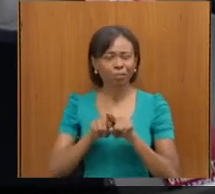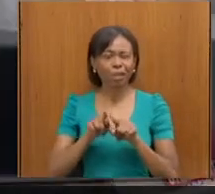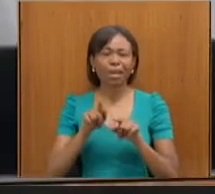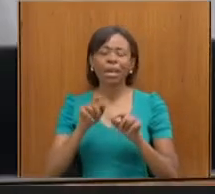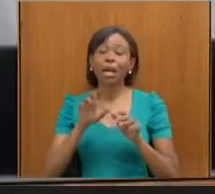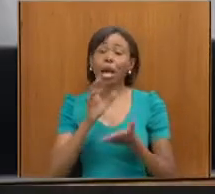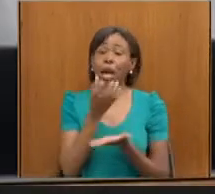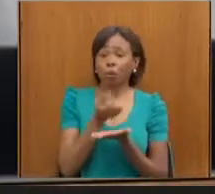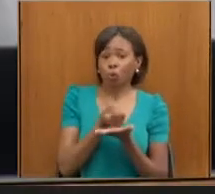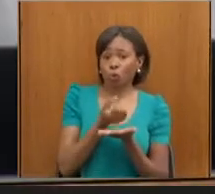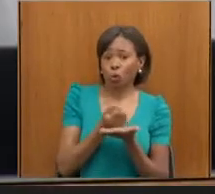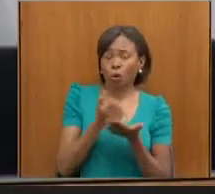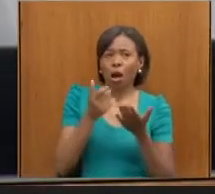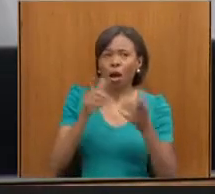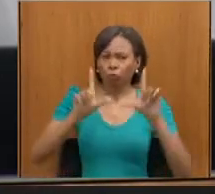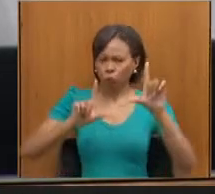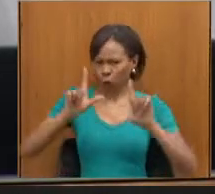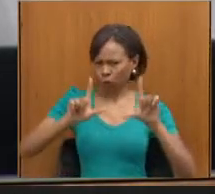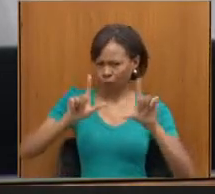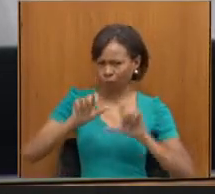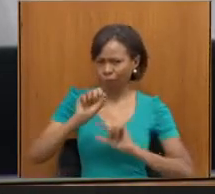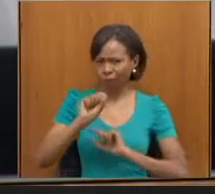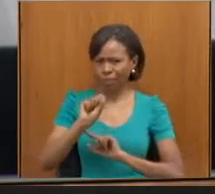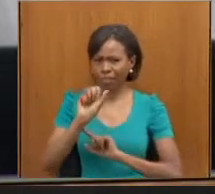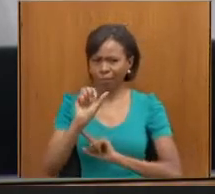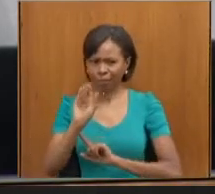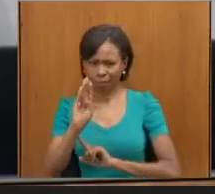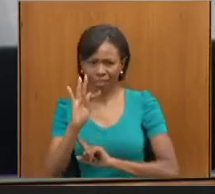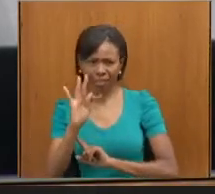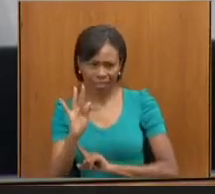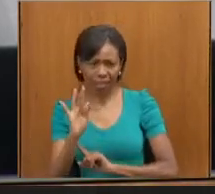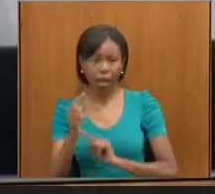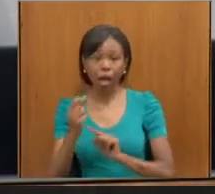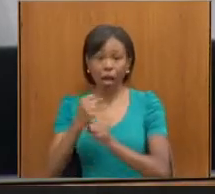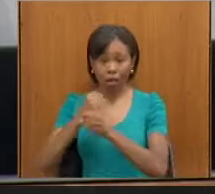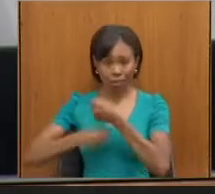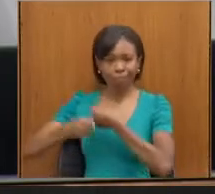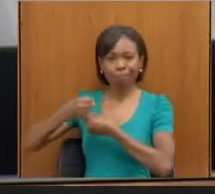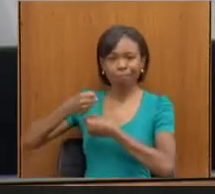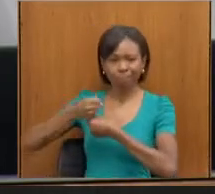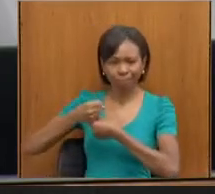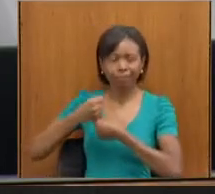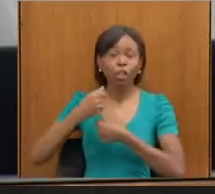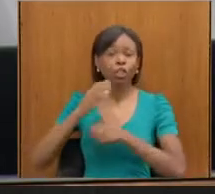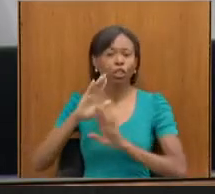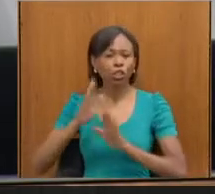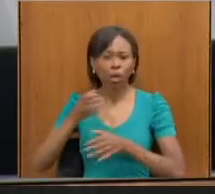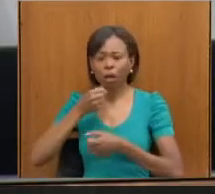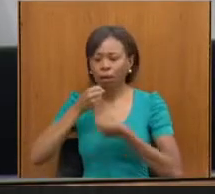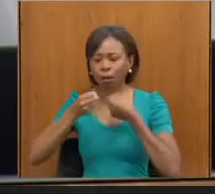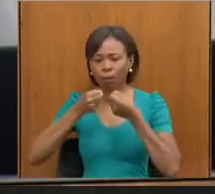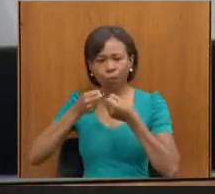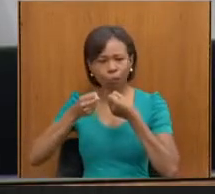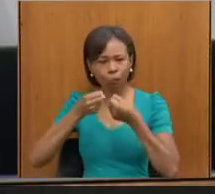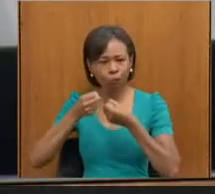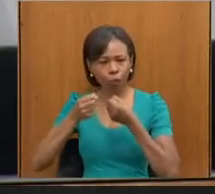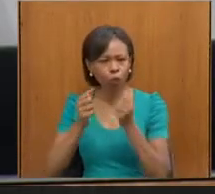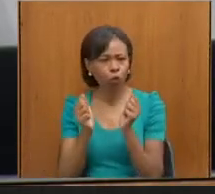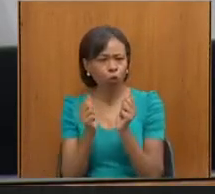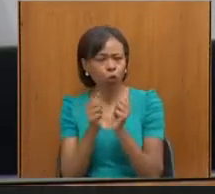para o SBT, que a gente tinha até o ano passado, fizemos lá uma entrevista com os atletas